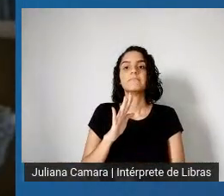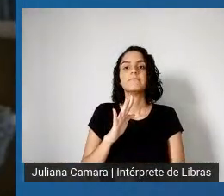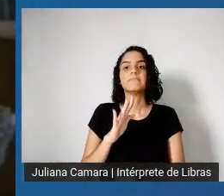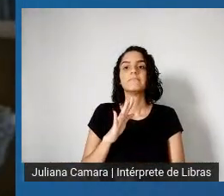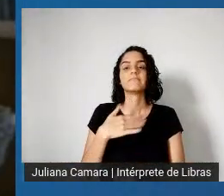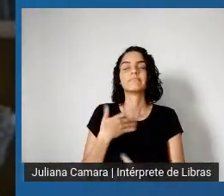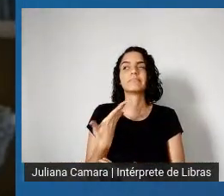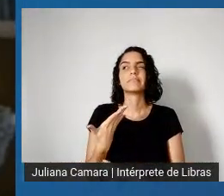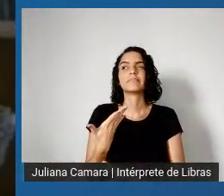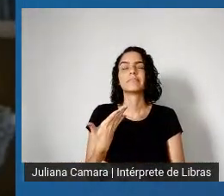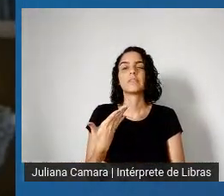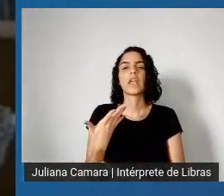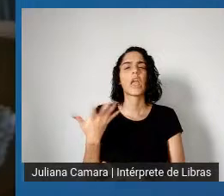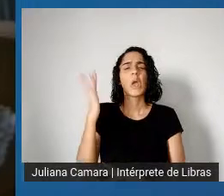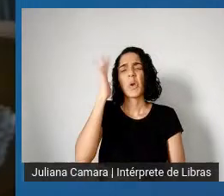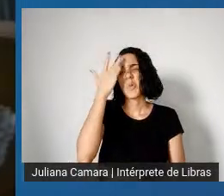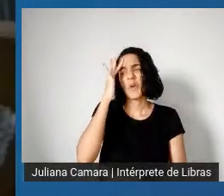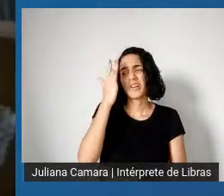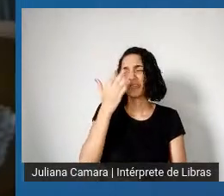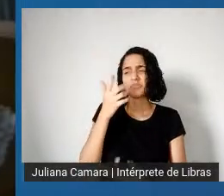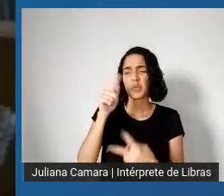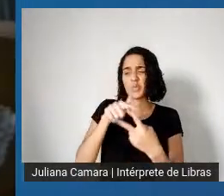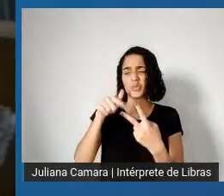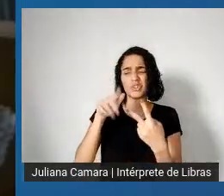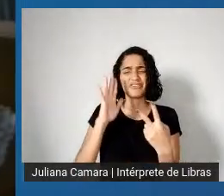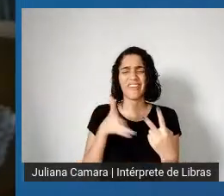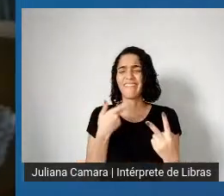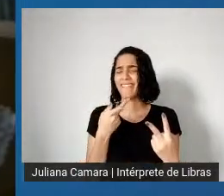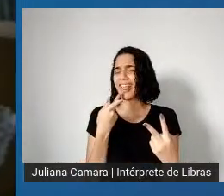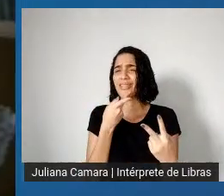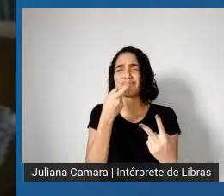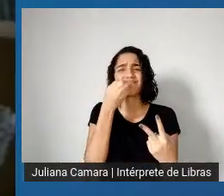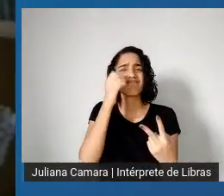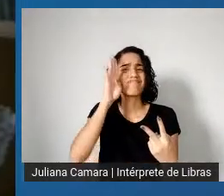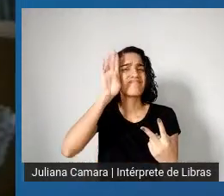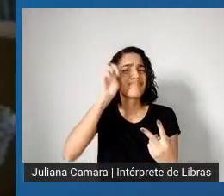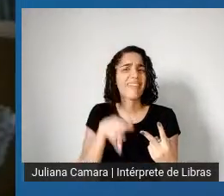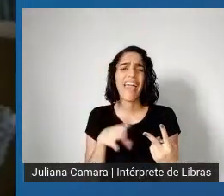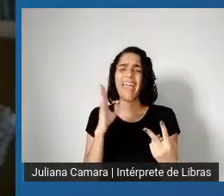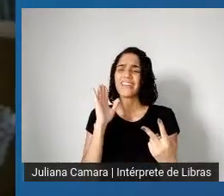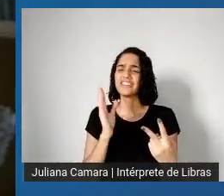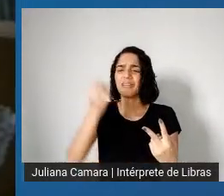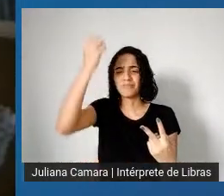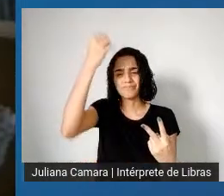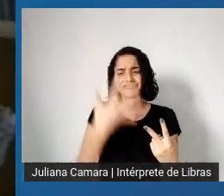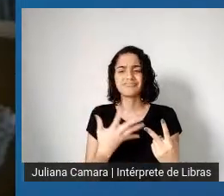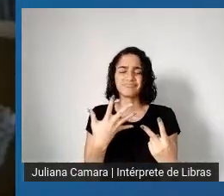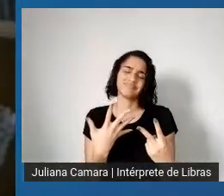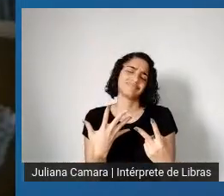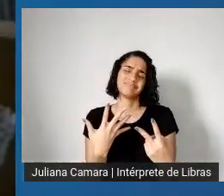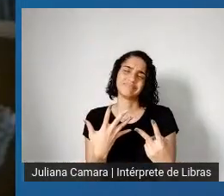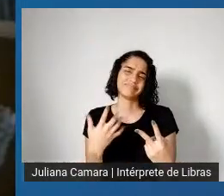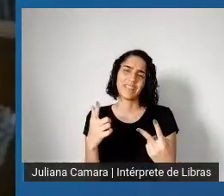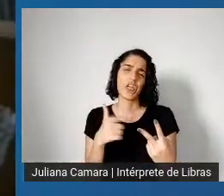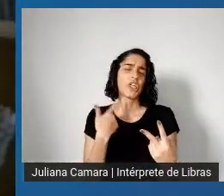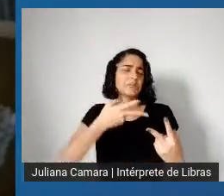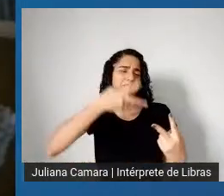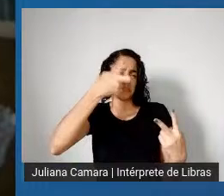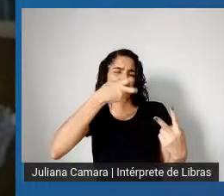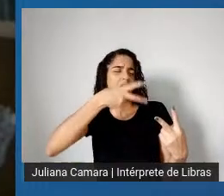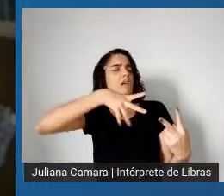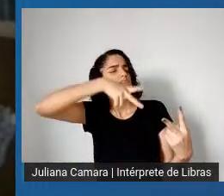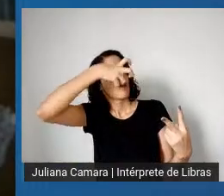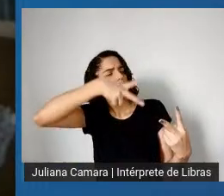abordados pelos demais participantes da mesa. Nós já vimos agora que, com muita maestria e competência, o